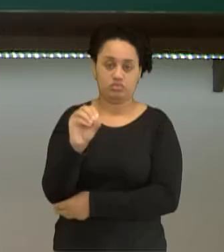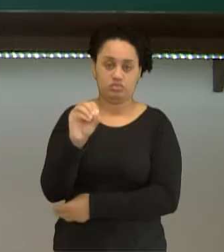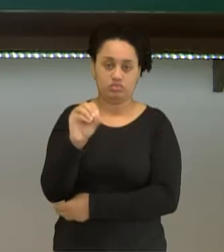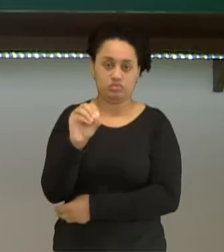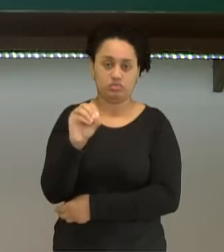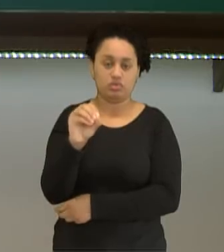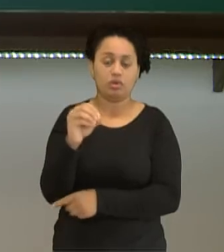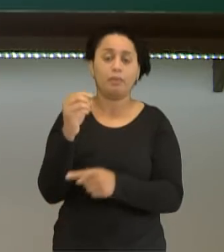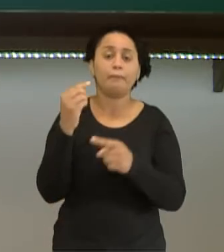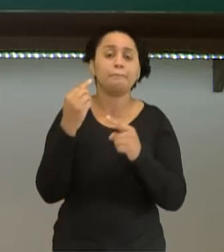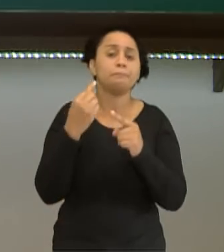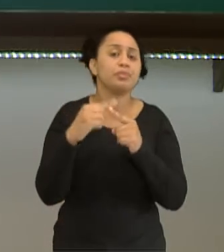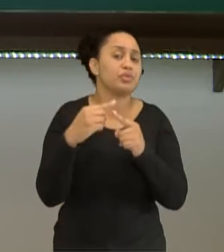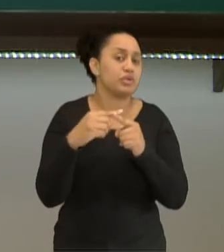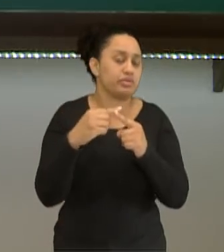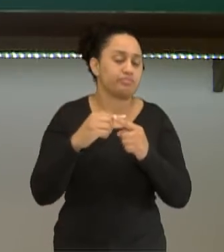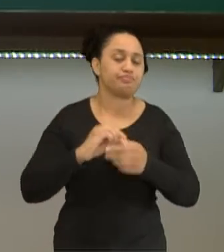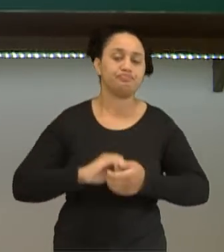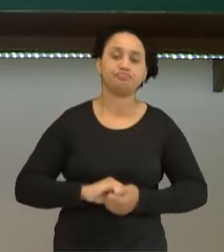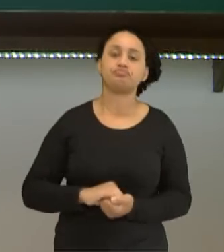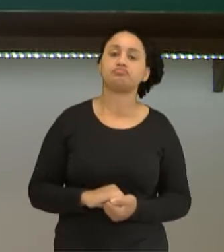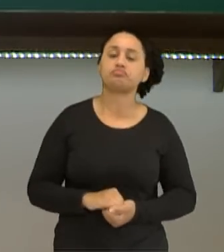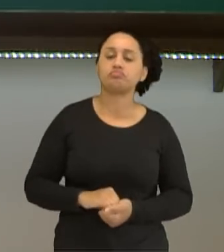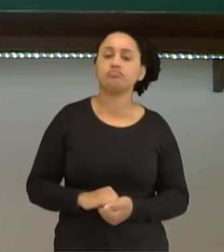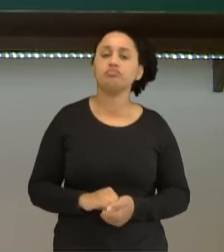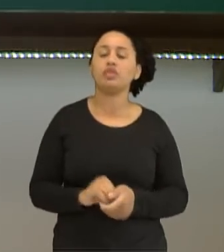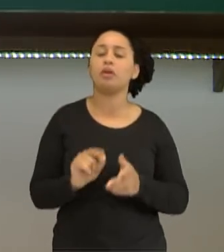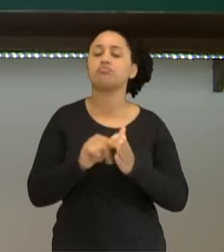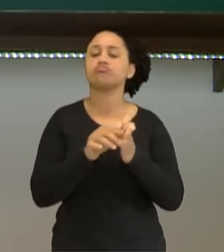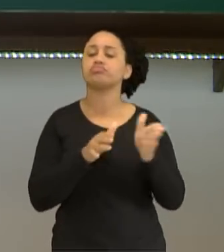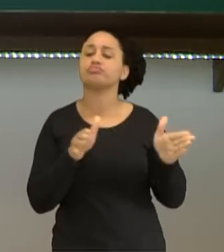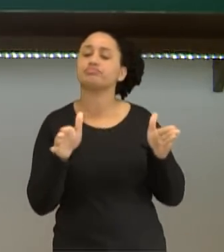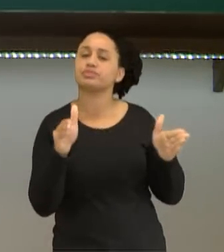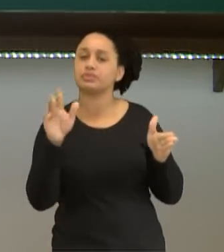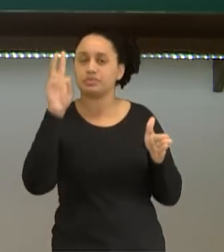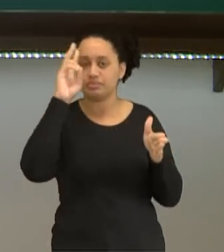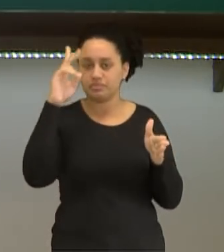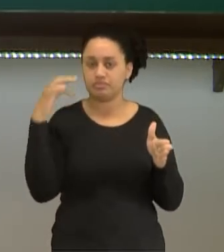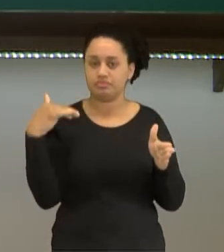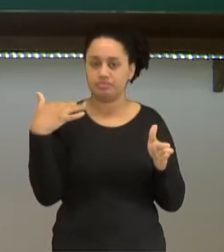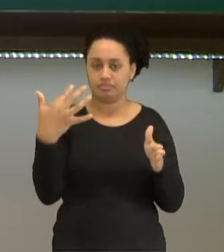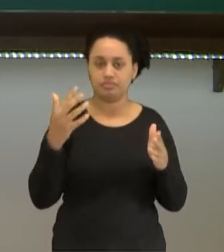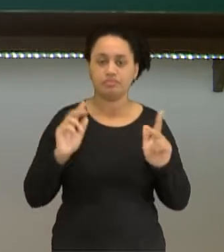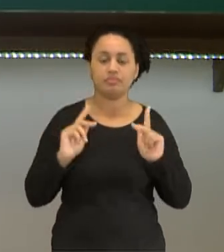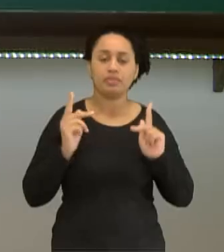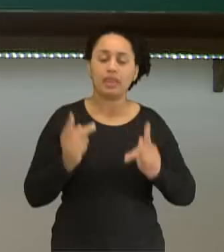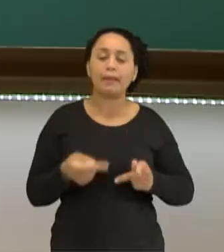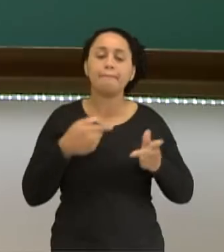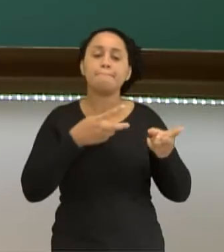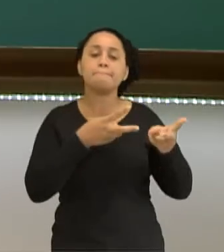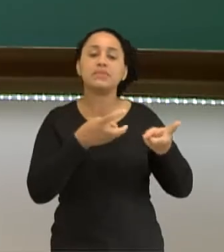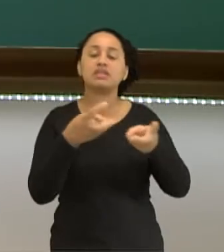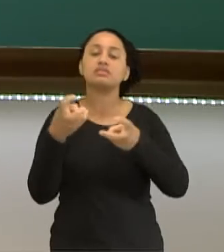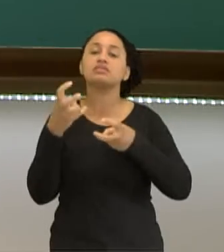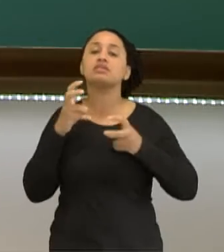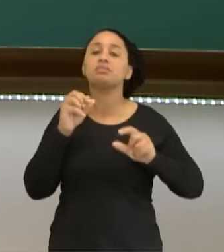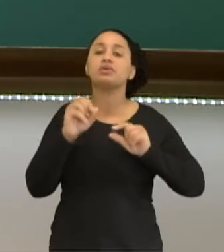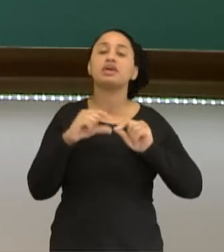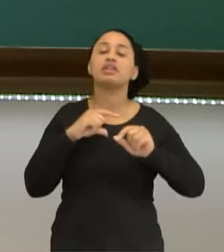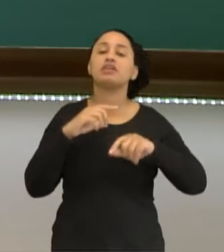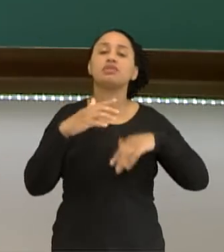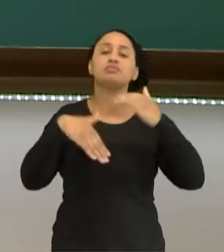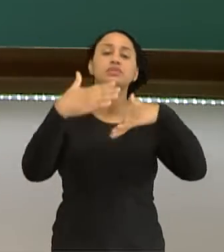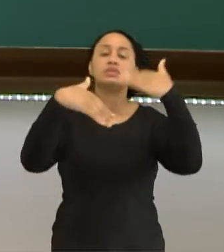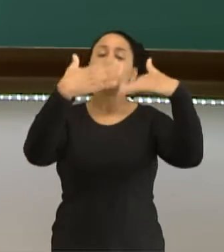iodo. Por quê? Porque, assim, em determinado momento da história na humanidade, descobriu-se um avanço